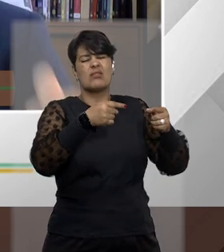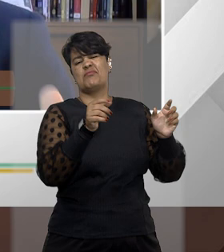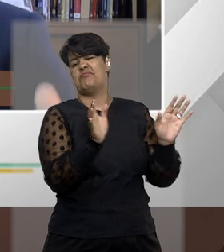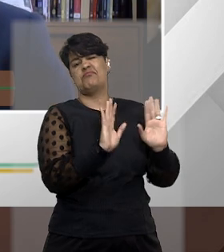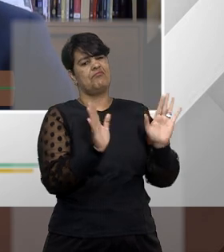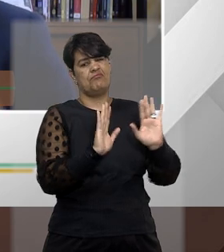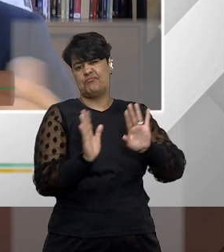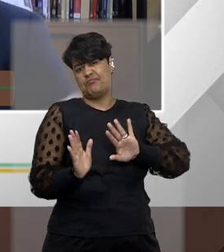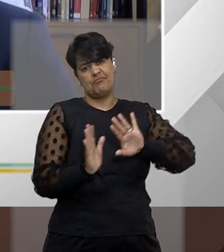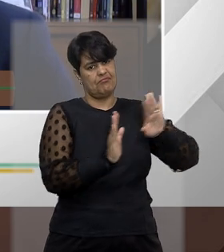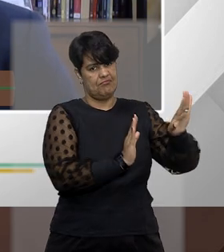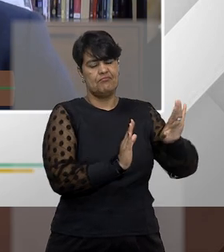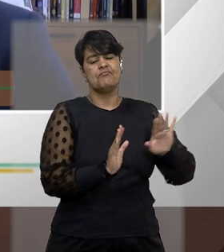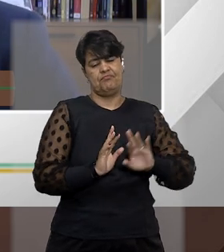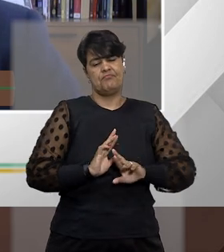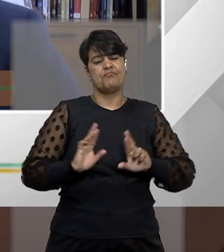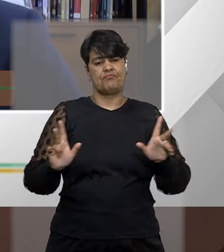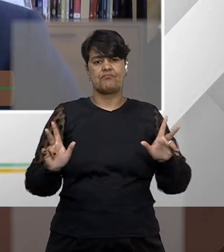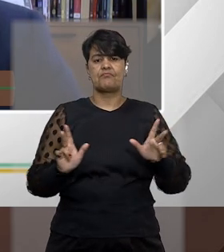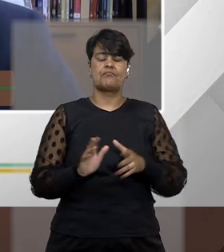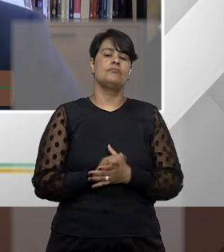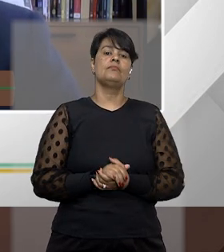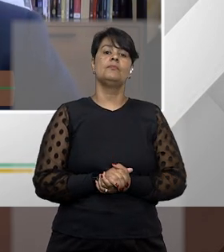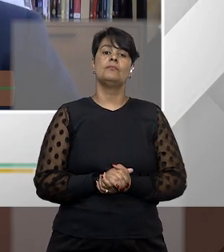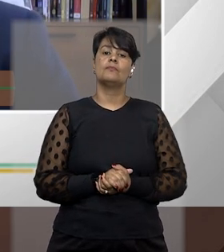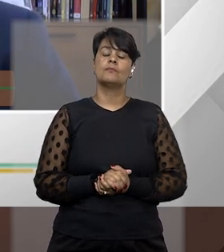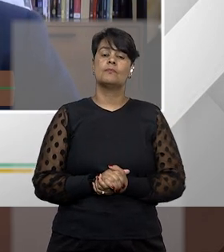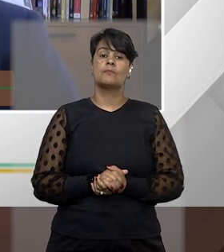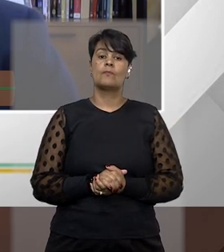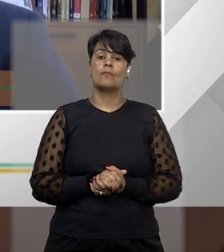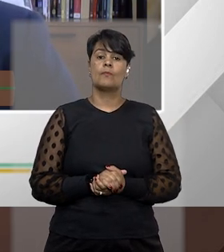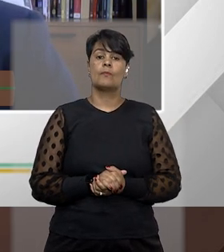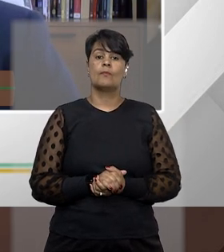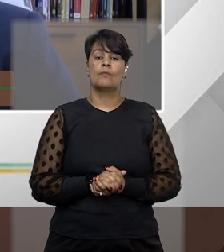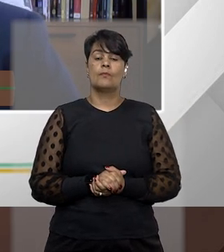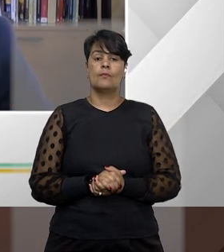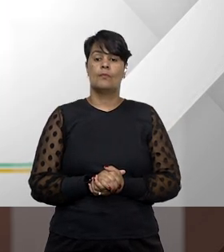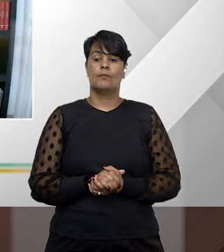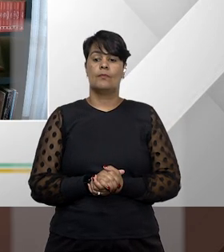portanto, o direito líquido e certo deve estar muito bem demonstrado logo na petição inicial.